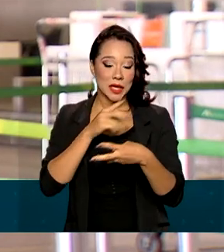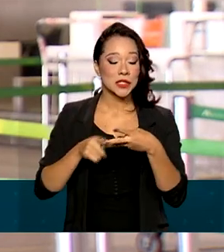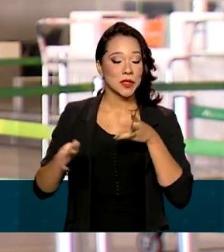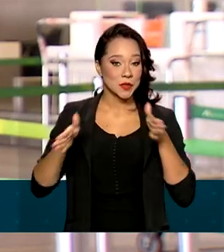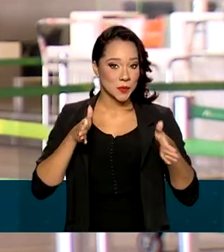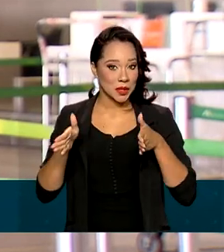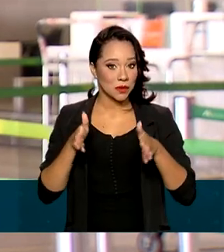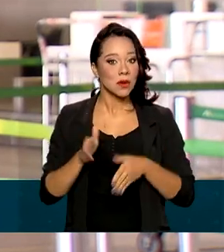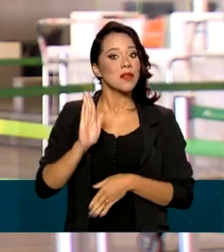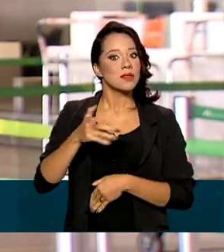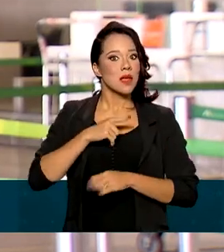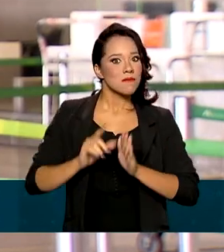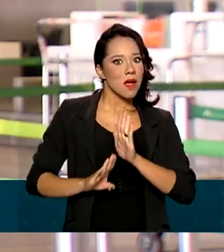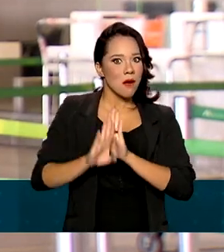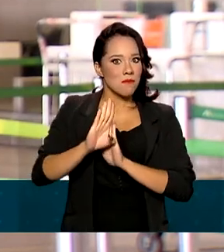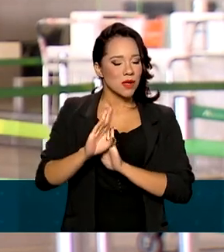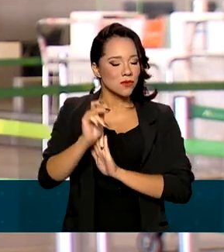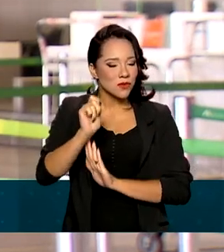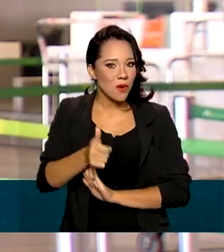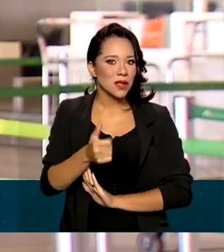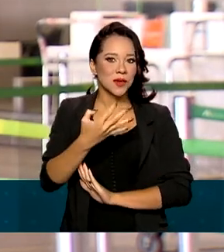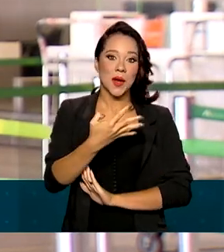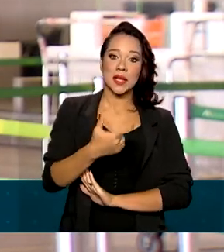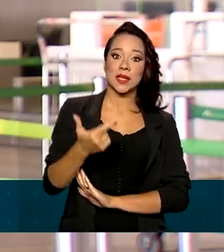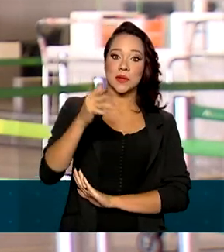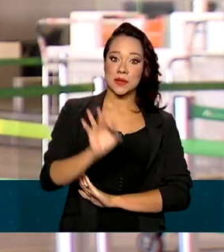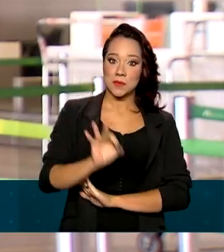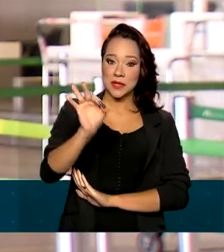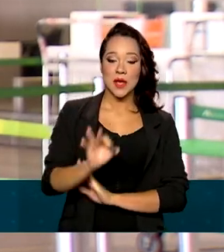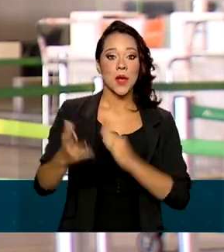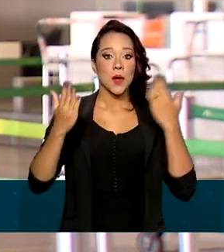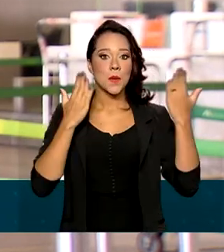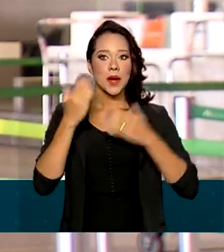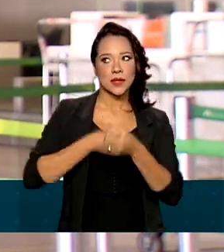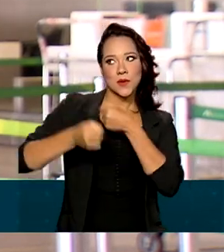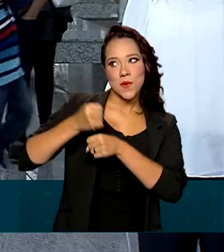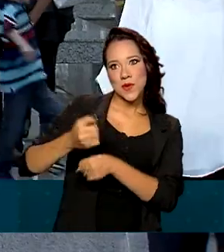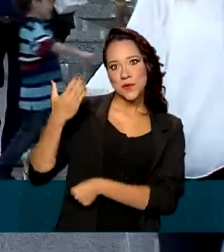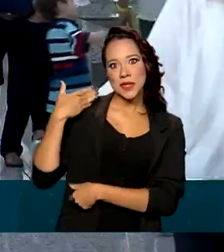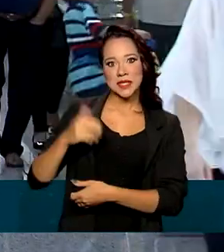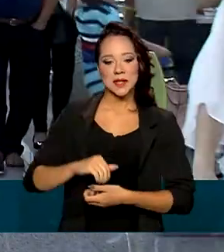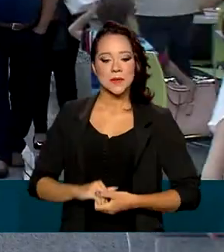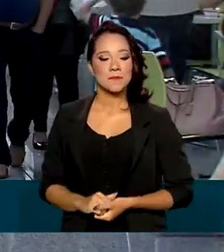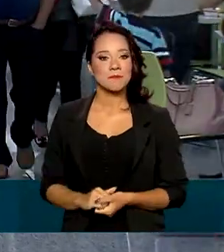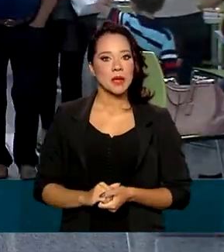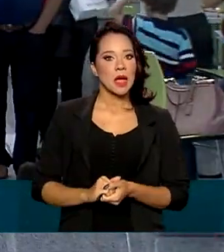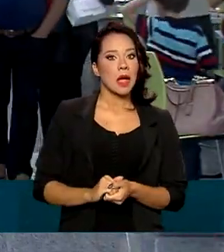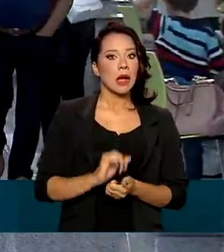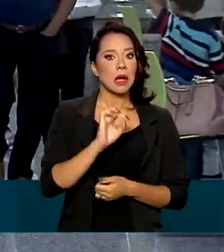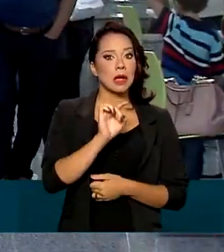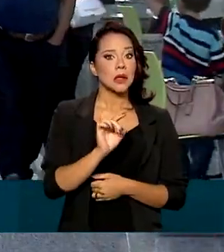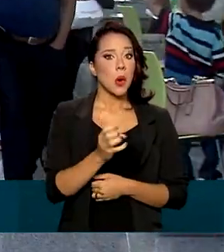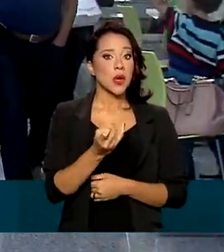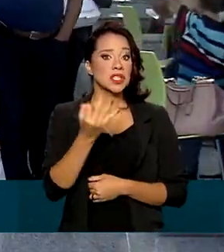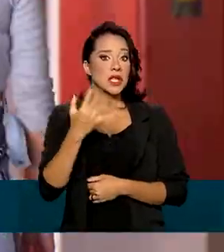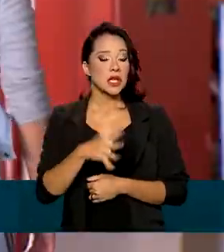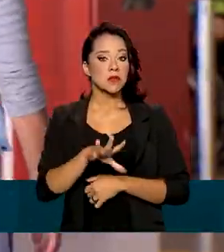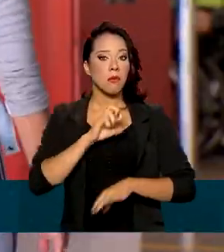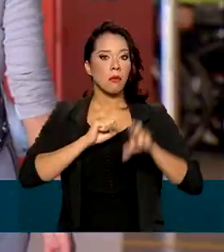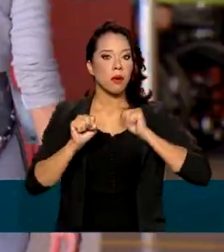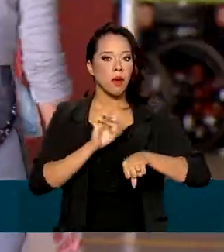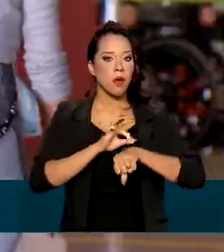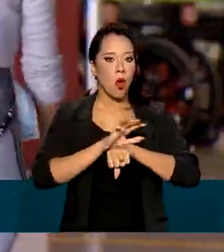neste período tiveram um aumento de quase 42% em relação ao ano passado. A queda constante nos casos de covid